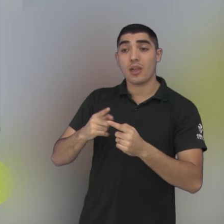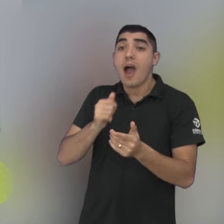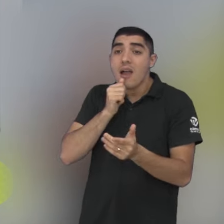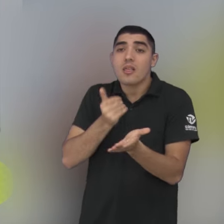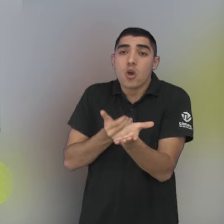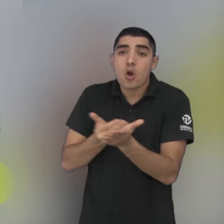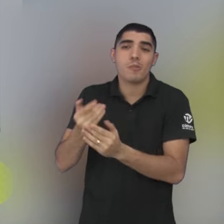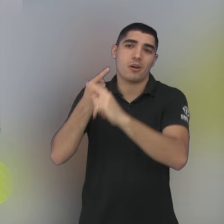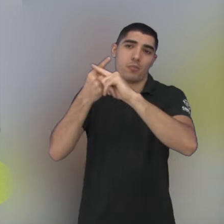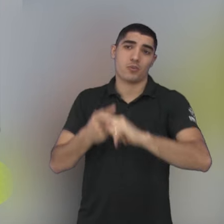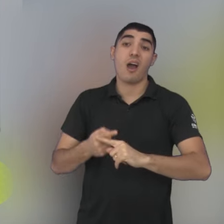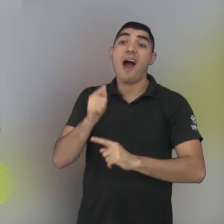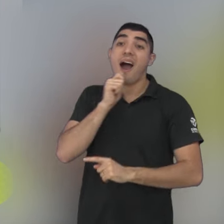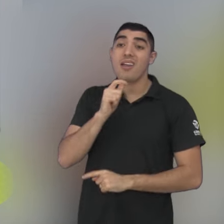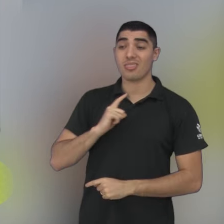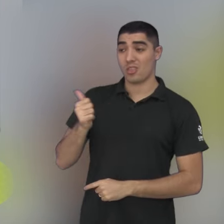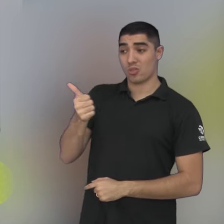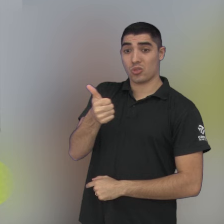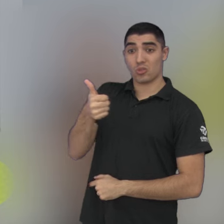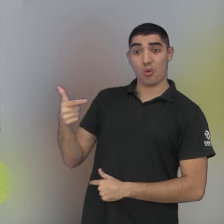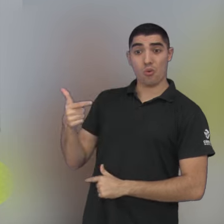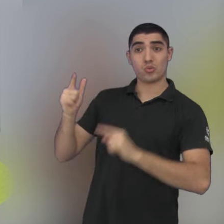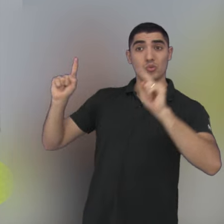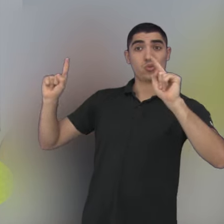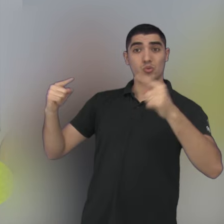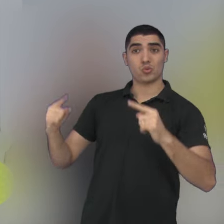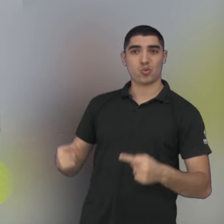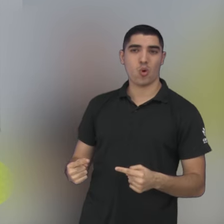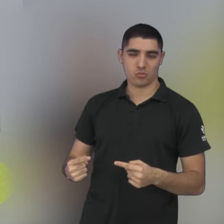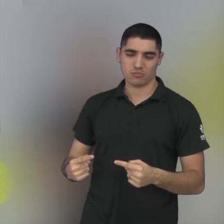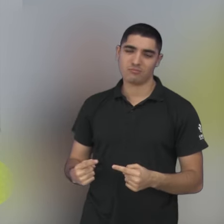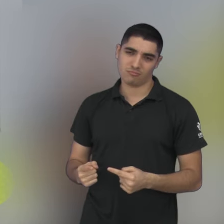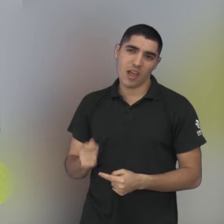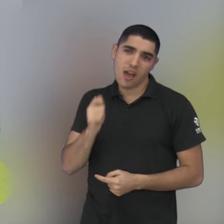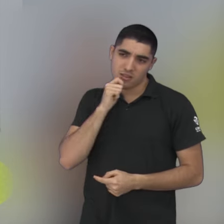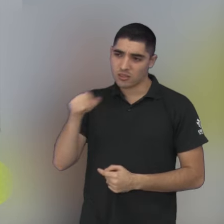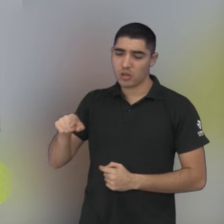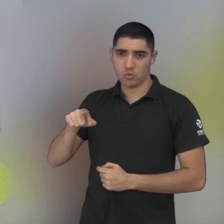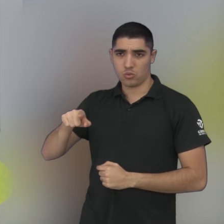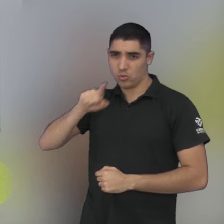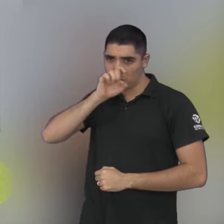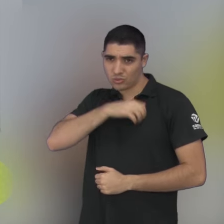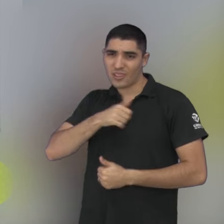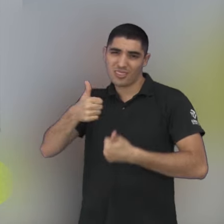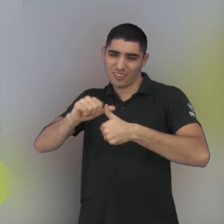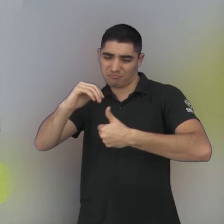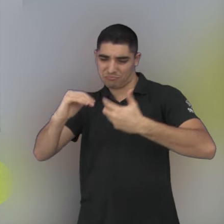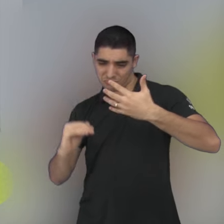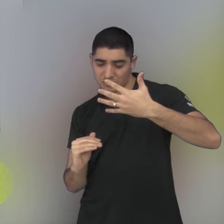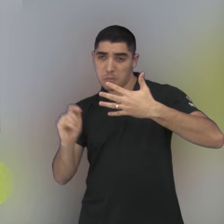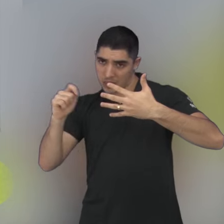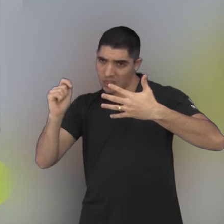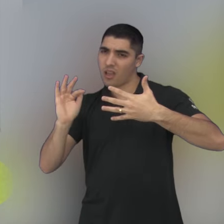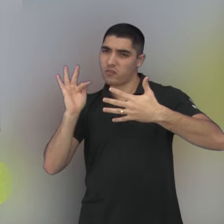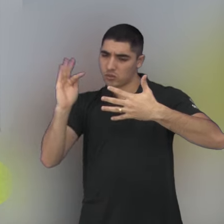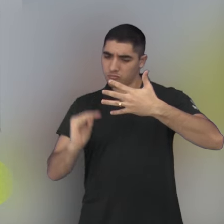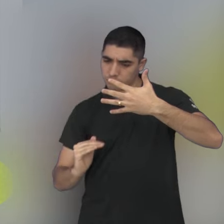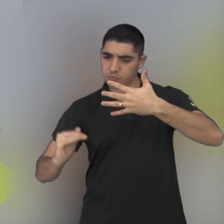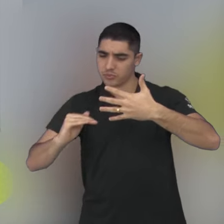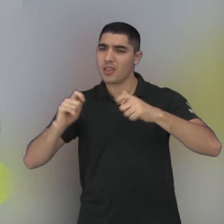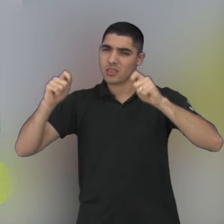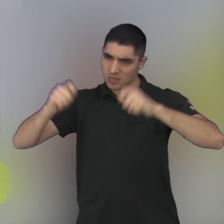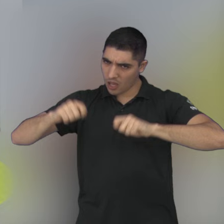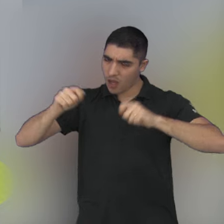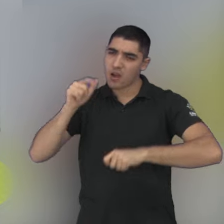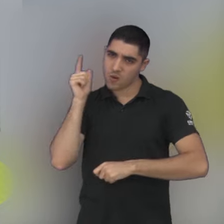no começo, tem mais 12 jogos ainda para acontecer. Está tudo em aberto ainda, embora o São José está lá embaixo na tabela hoje. Mas, dá